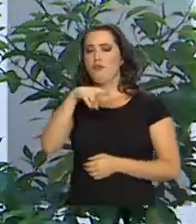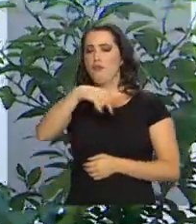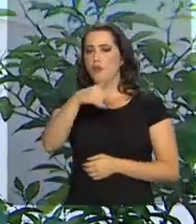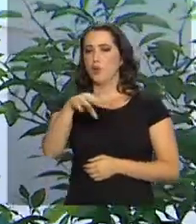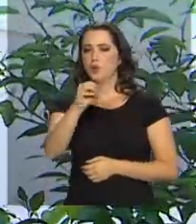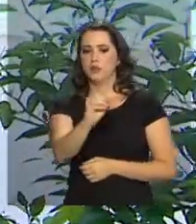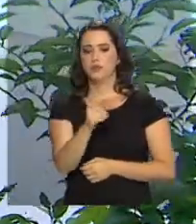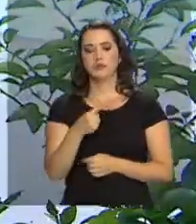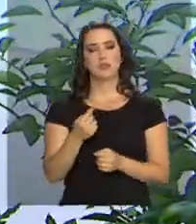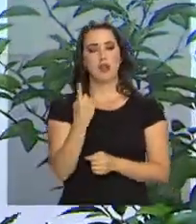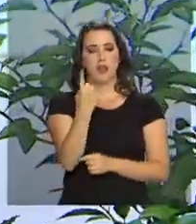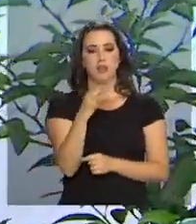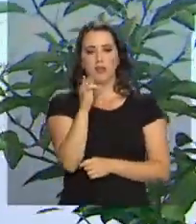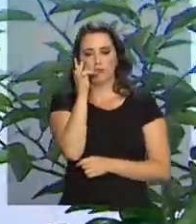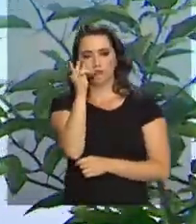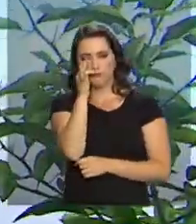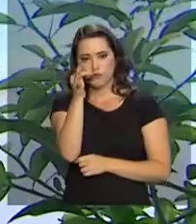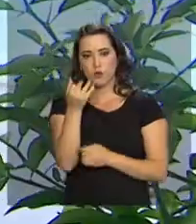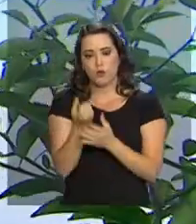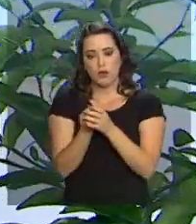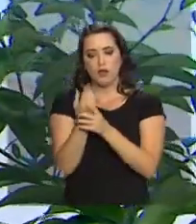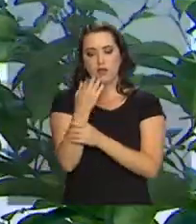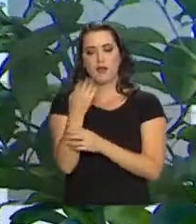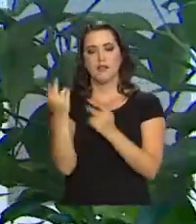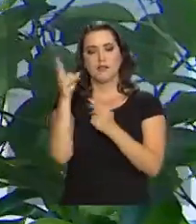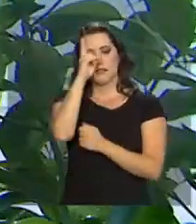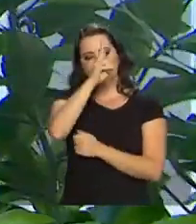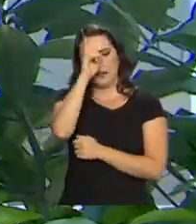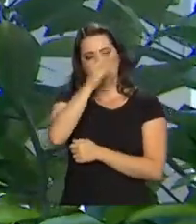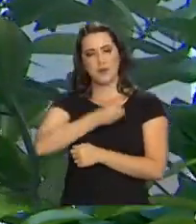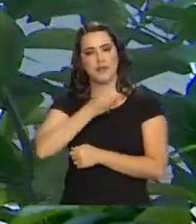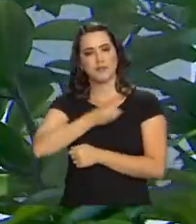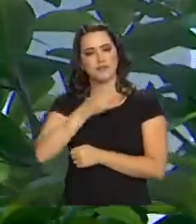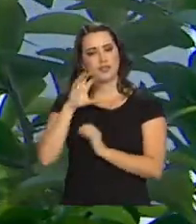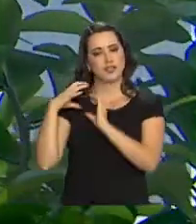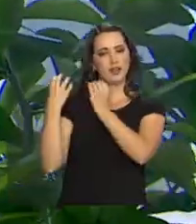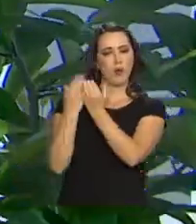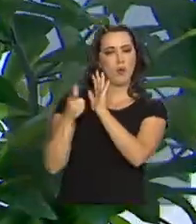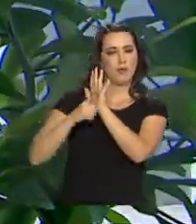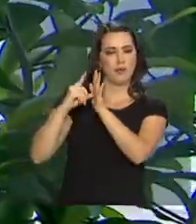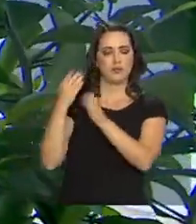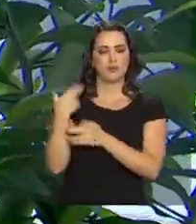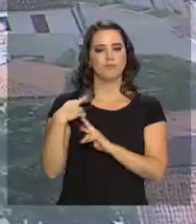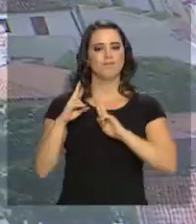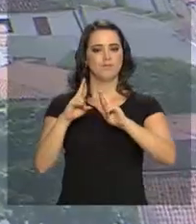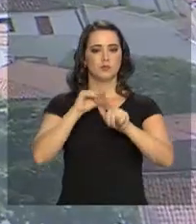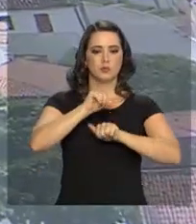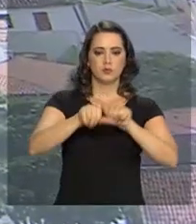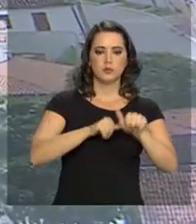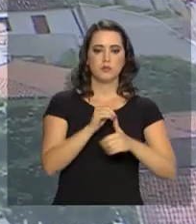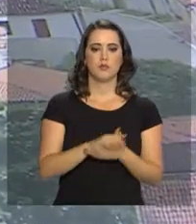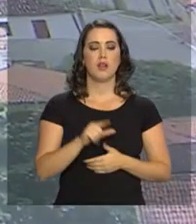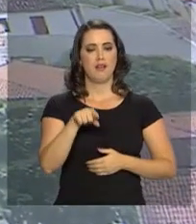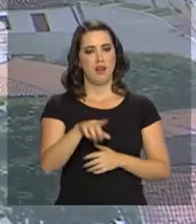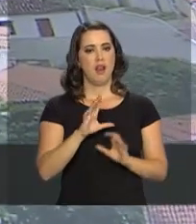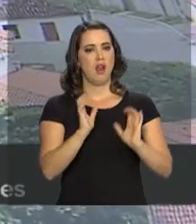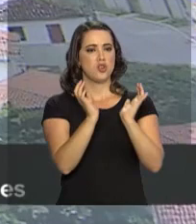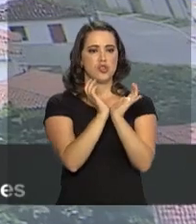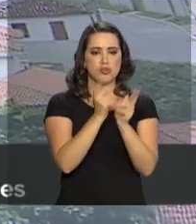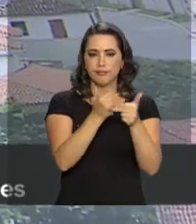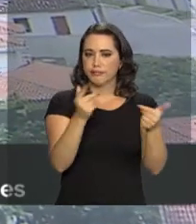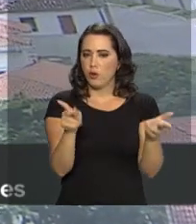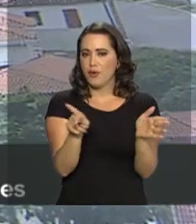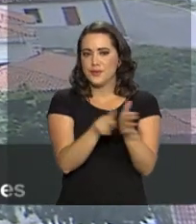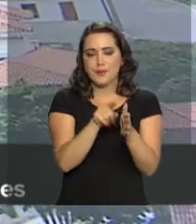folha que nasce lembra um pouquinho do que era a vida em Bento e renova a esperança. A gente cunha alface, cunha almeirão, cunha